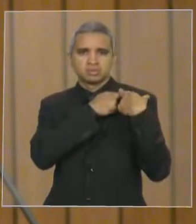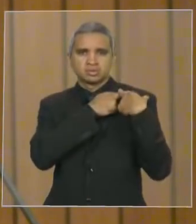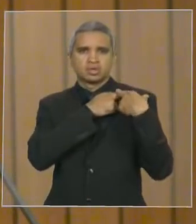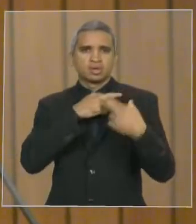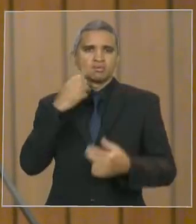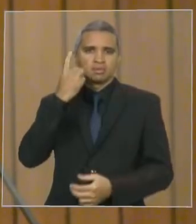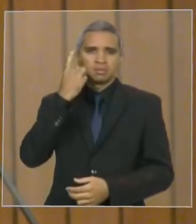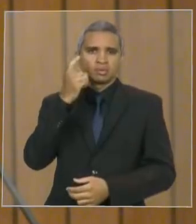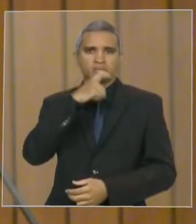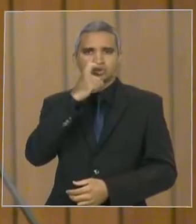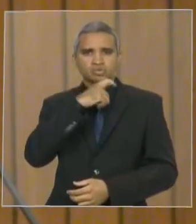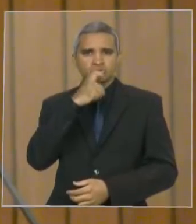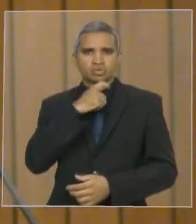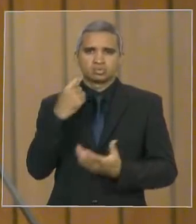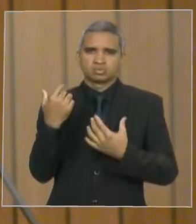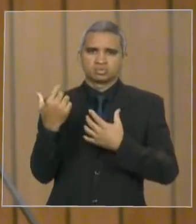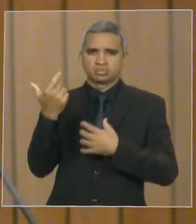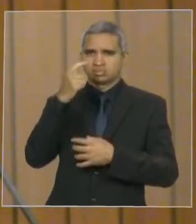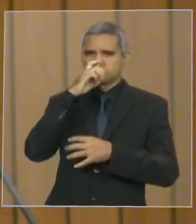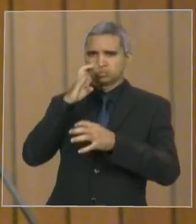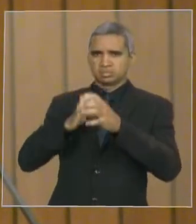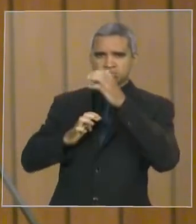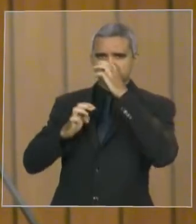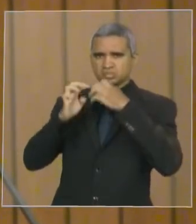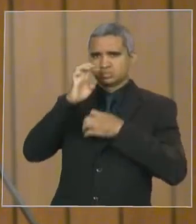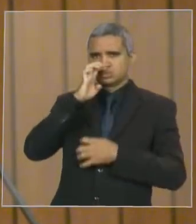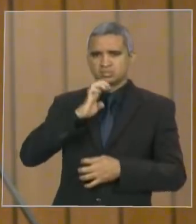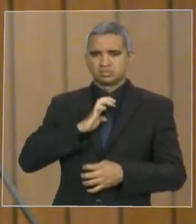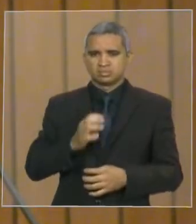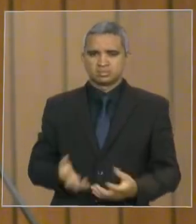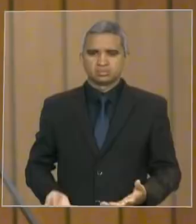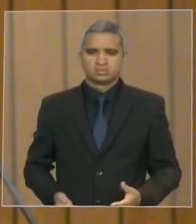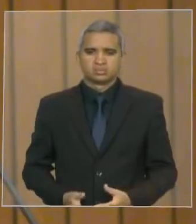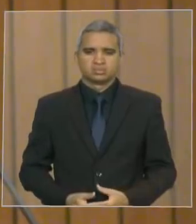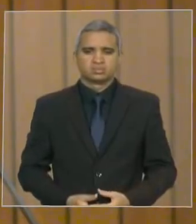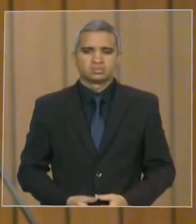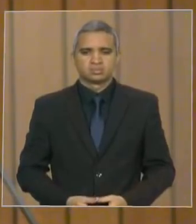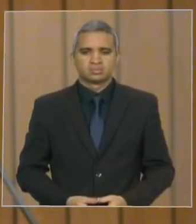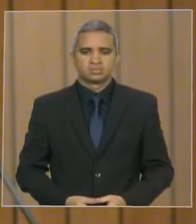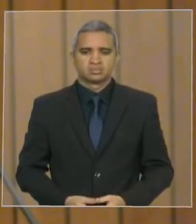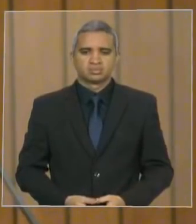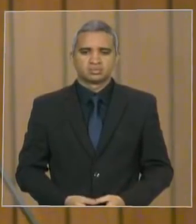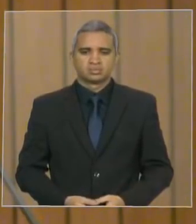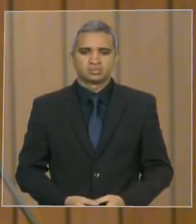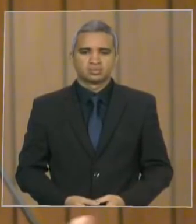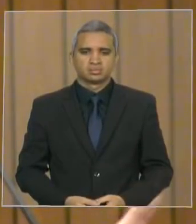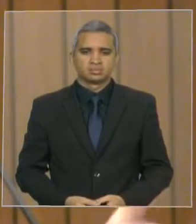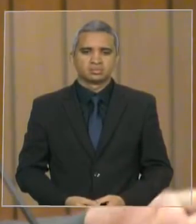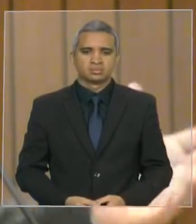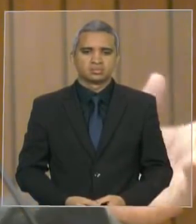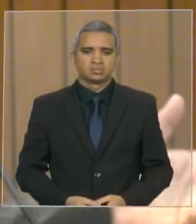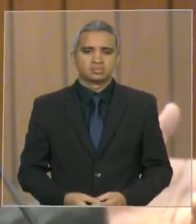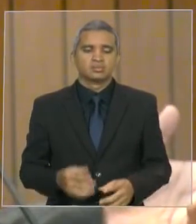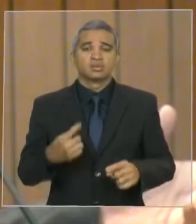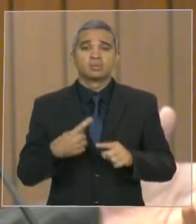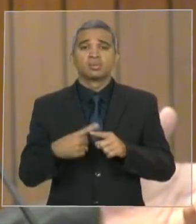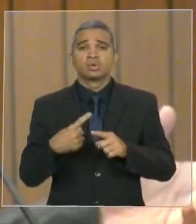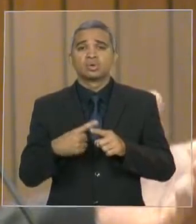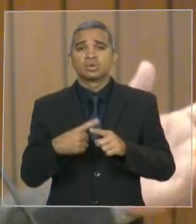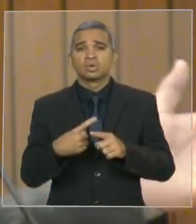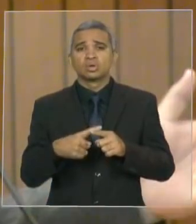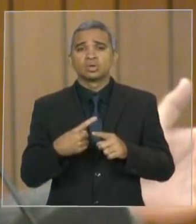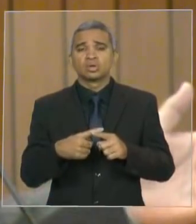Eu acho tudo isso pela situação da entrega de um